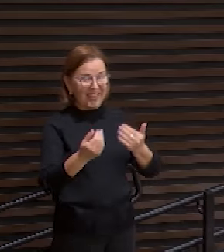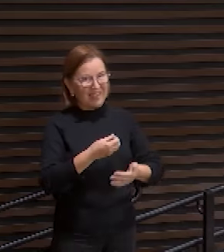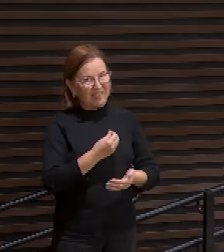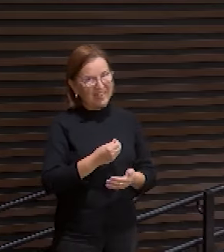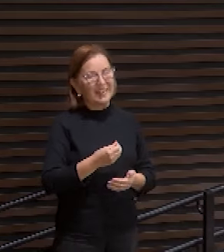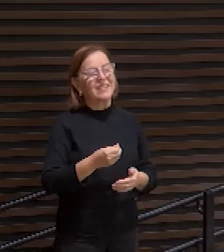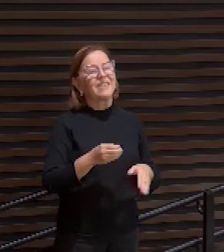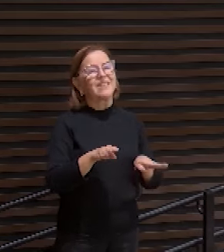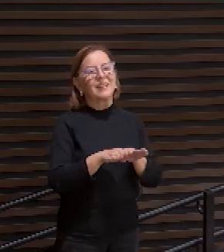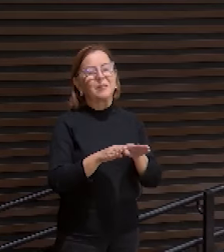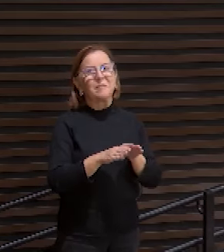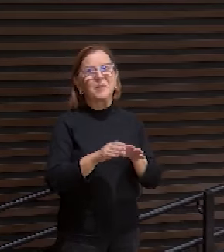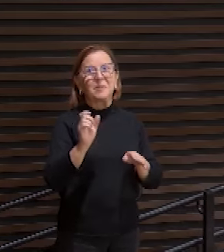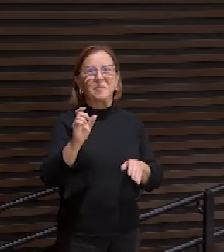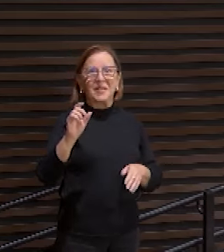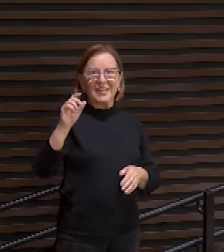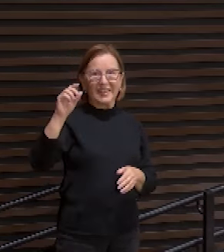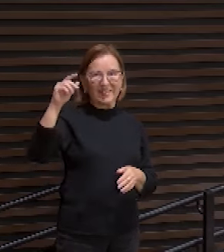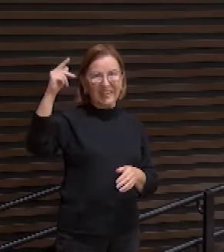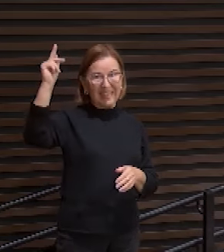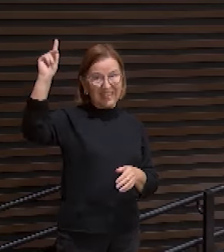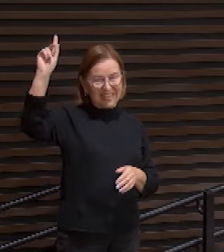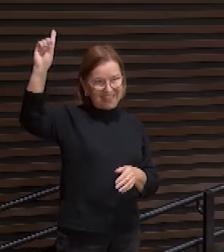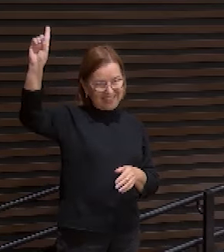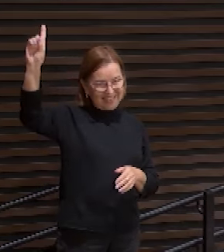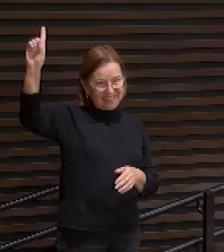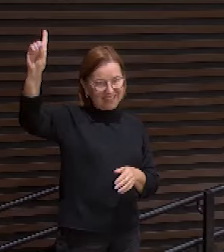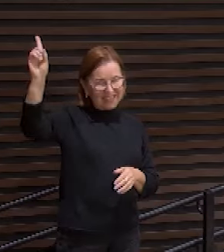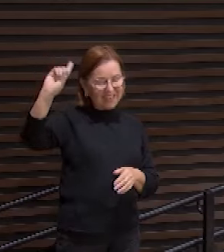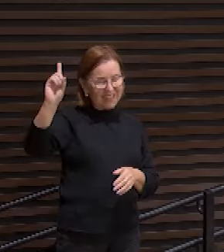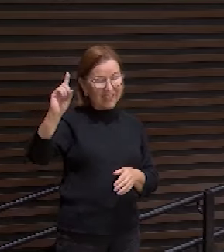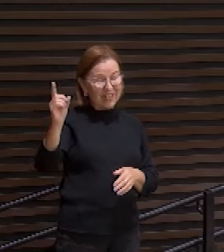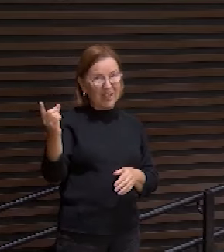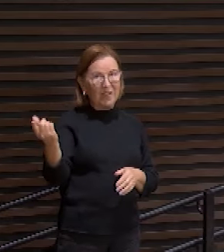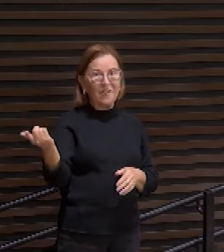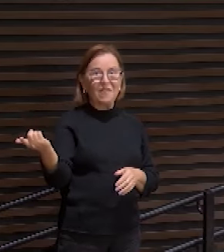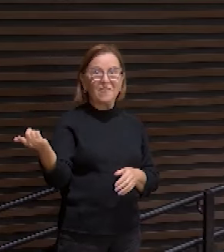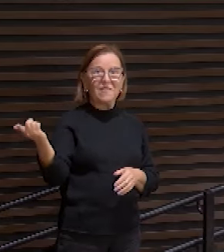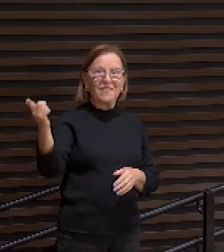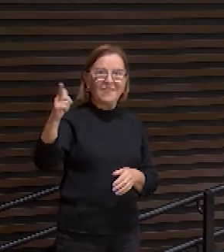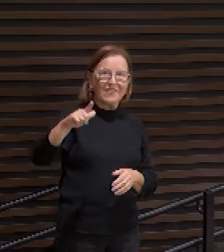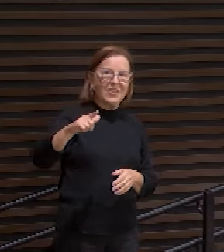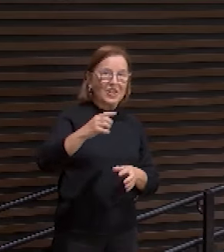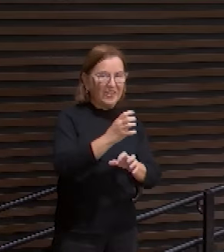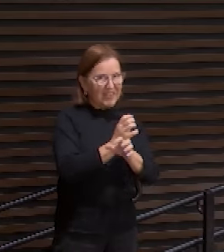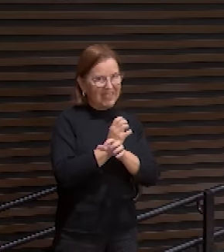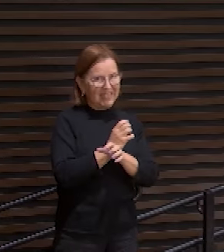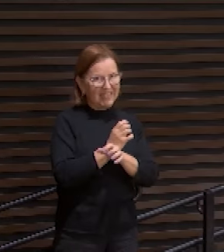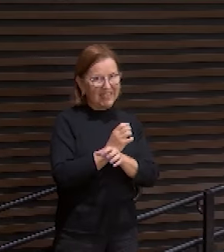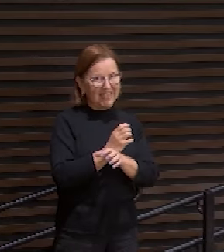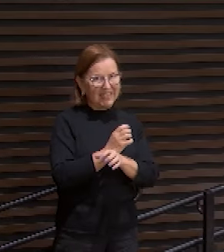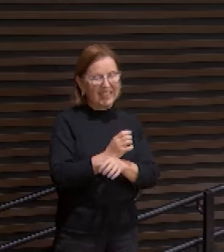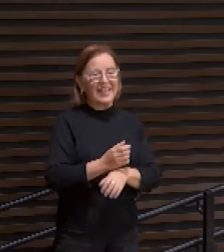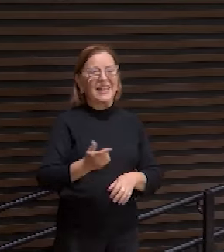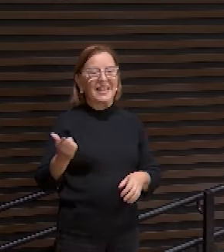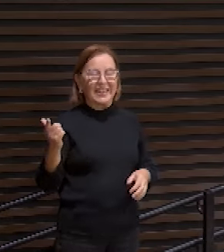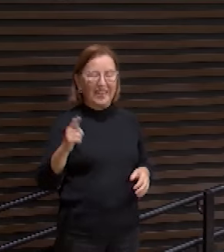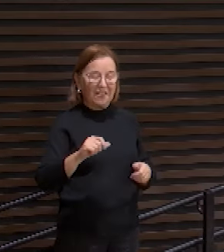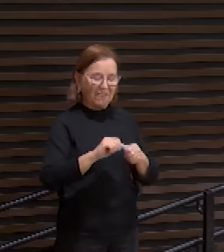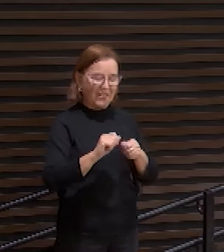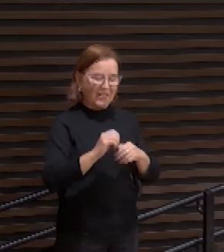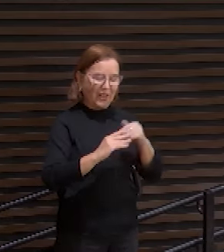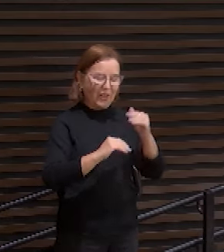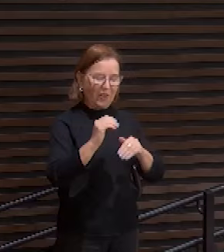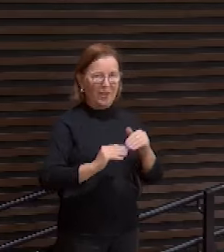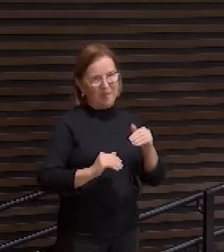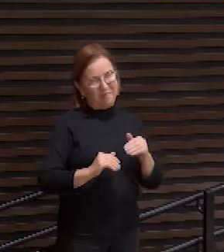palavra dEle não voltará pra Ele vazia. Ela desce do céu pra cá e ela gera vida naqueles que lhe apraz. Então,